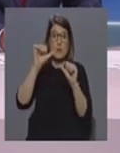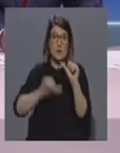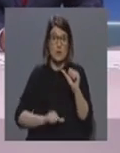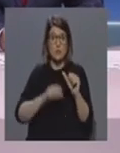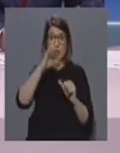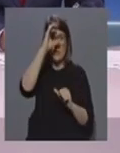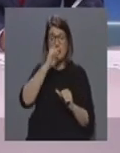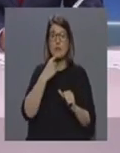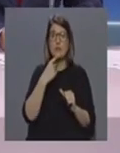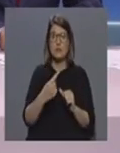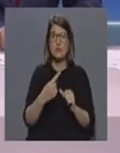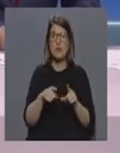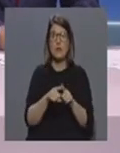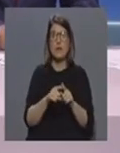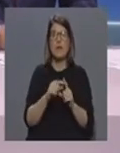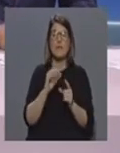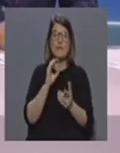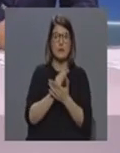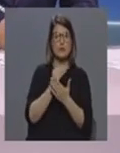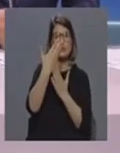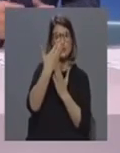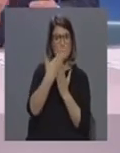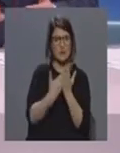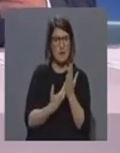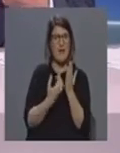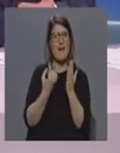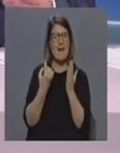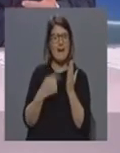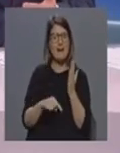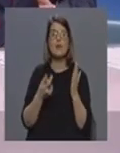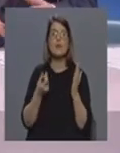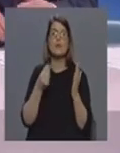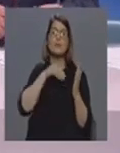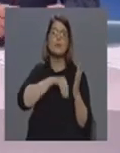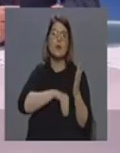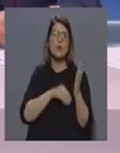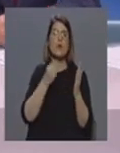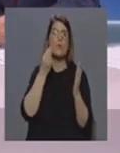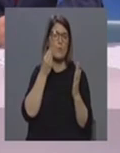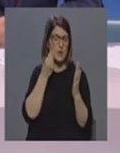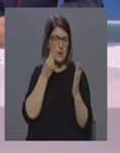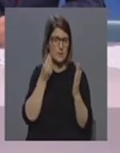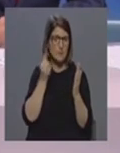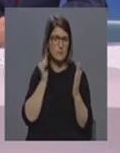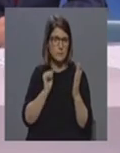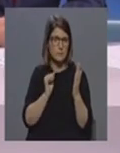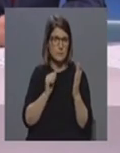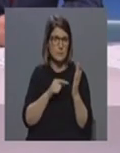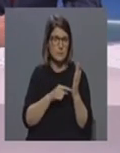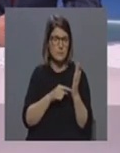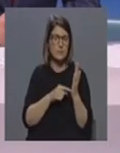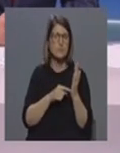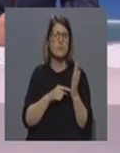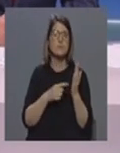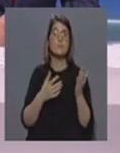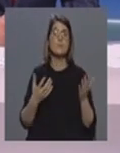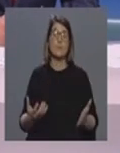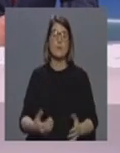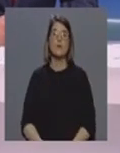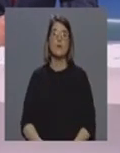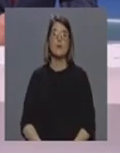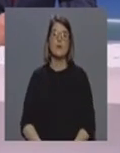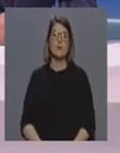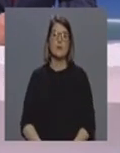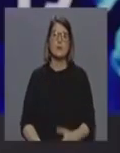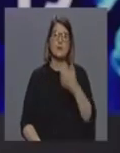faltas consideram-se justificadas. Mas, a nível remuneratório, como é que poderá funcionar esta situação? Ao fim ao cabo,